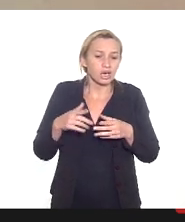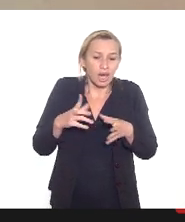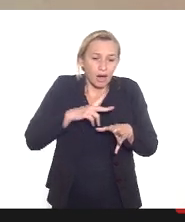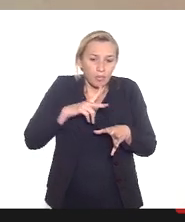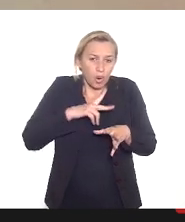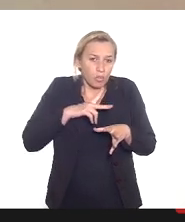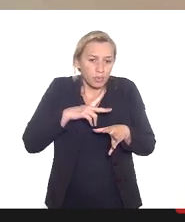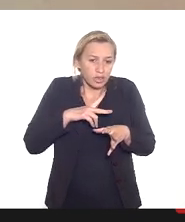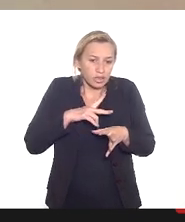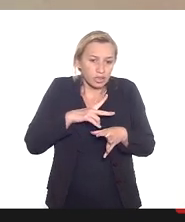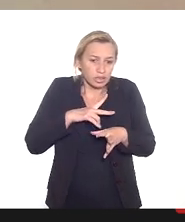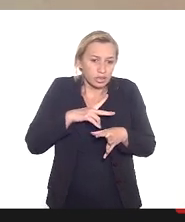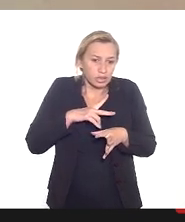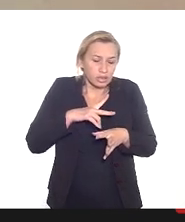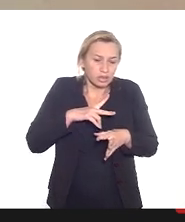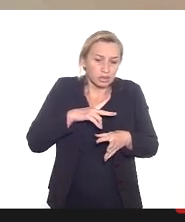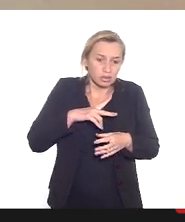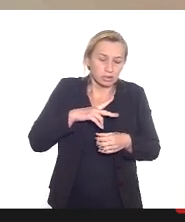própria gestante